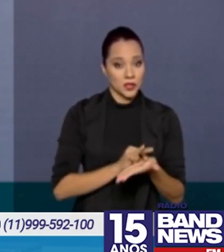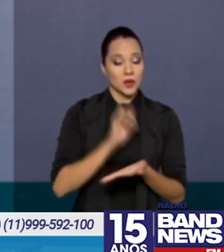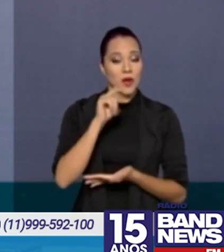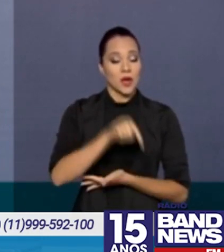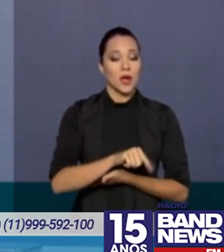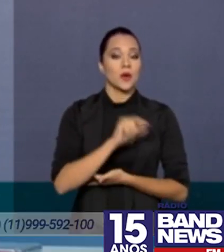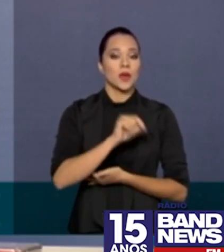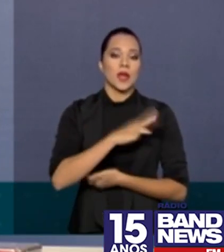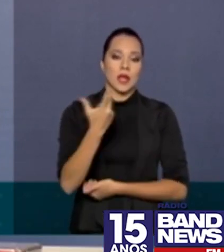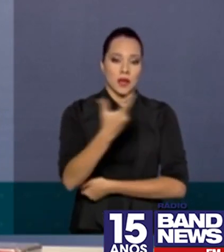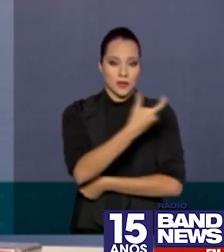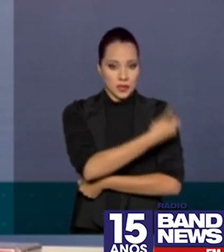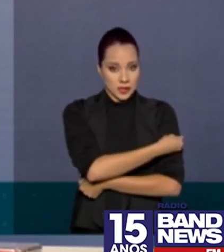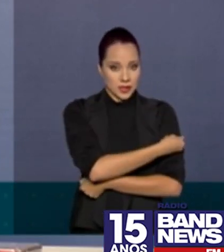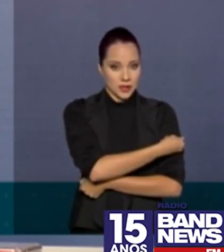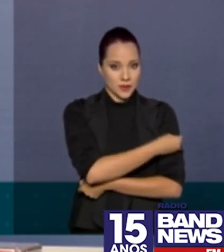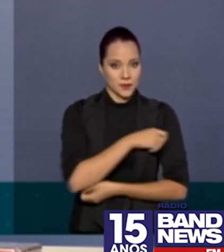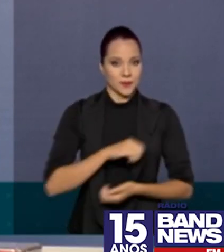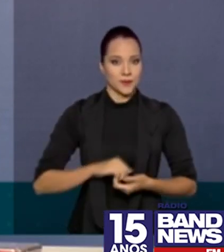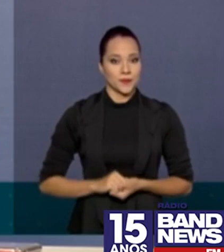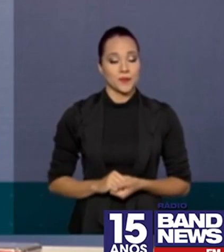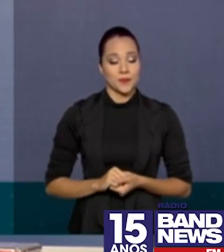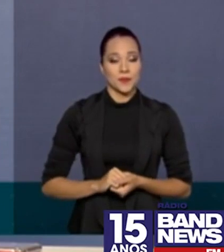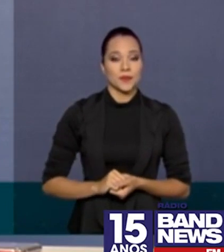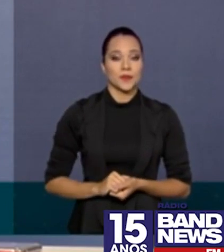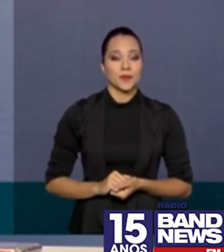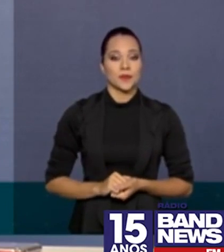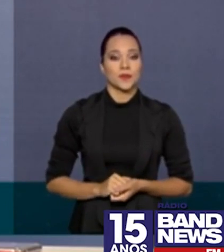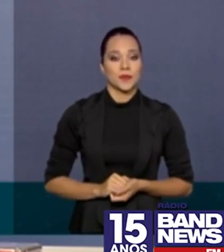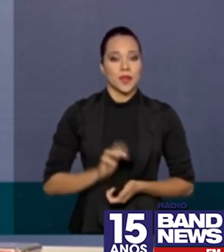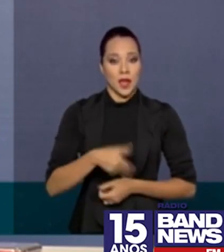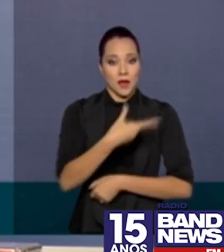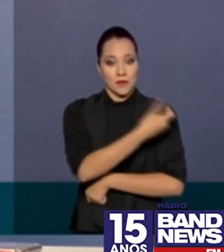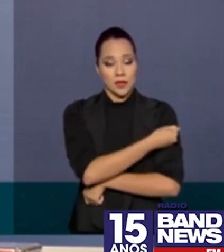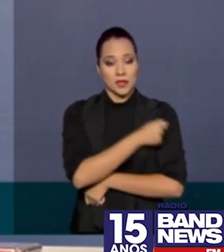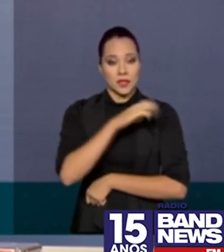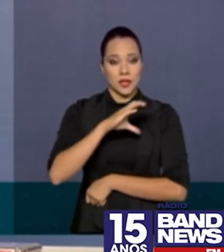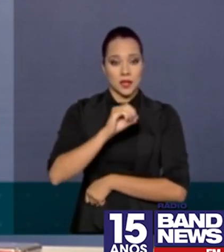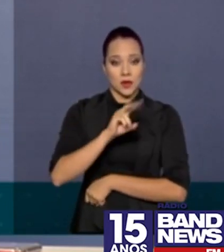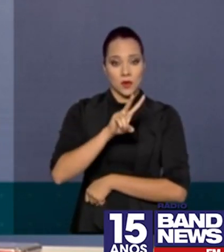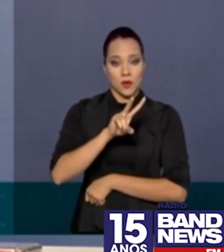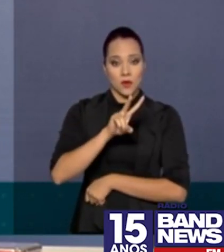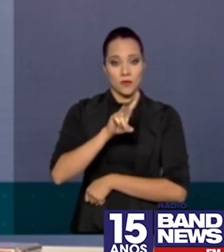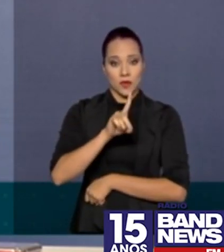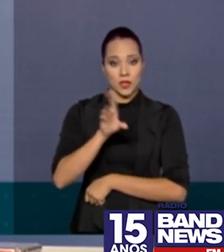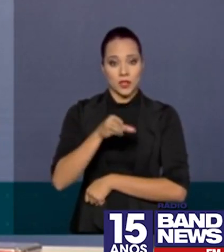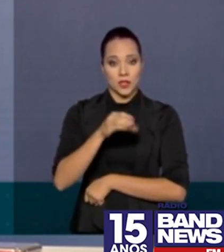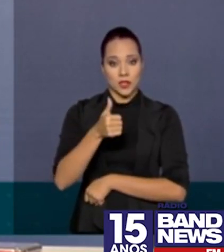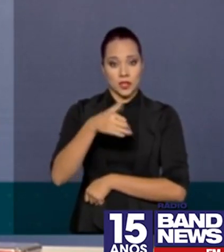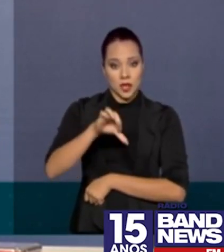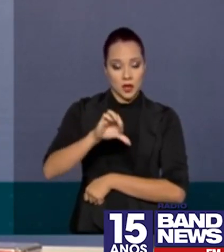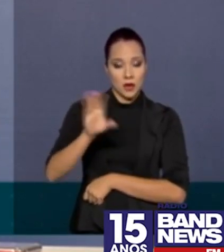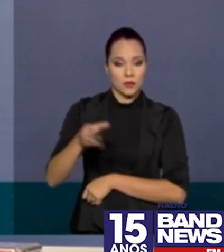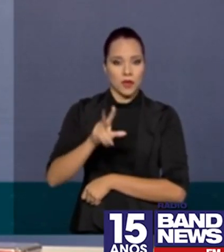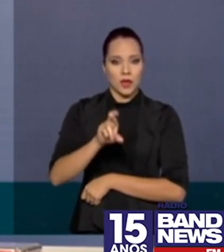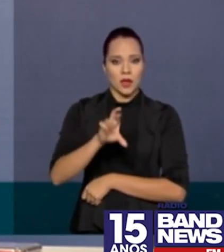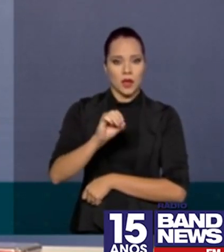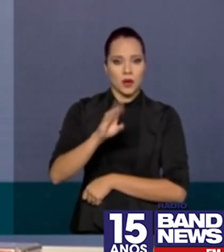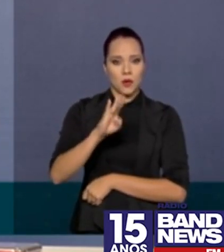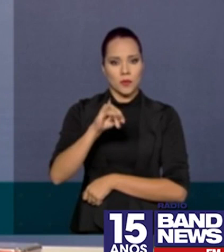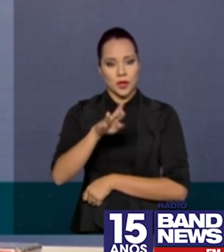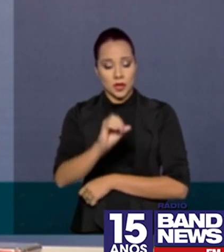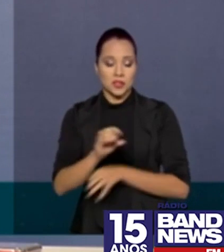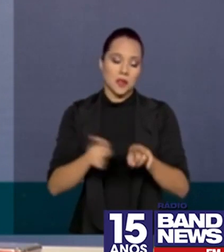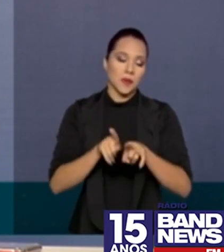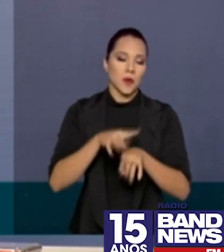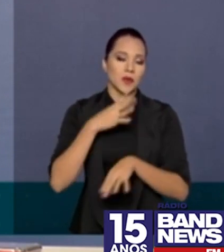relacionado à vacina, a vacina COVID-19 recombinante, também conhecida como vacina